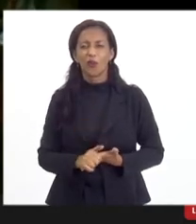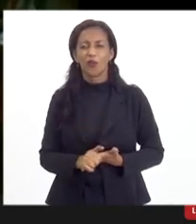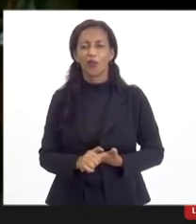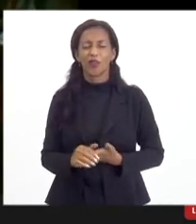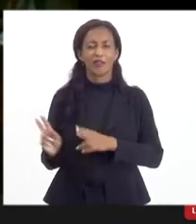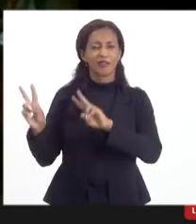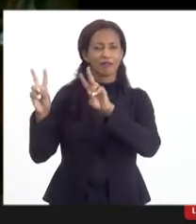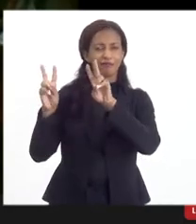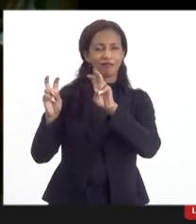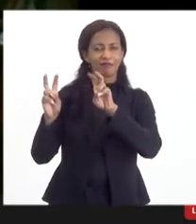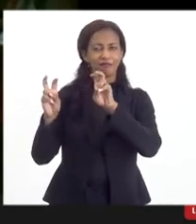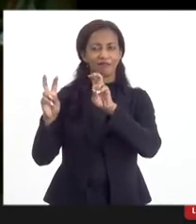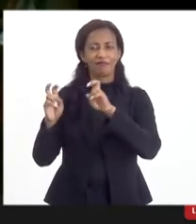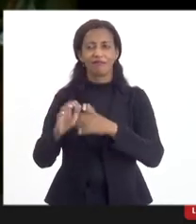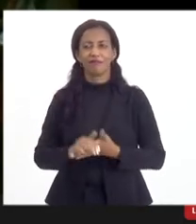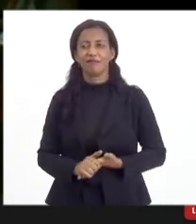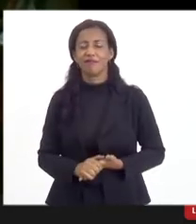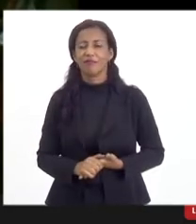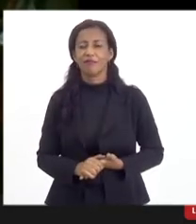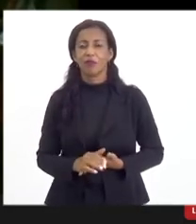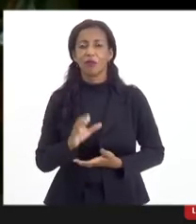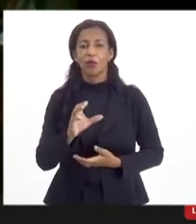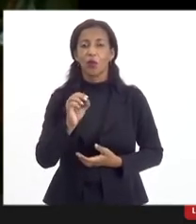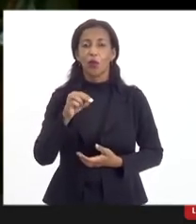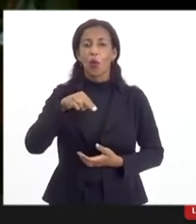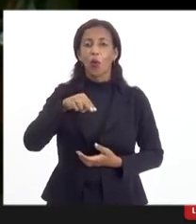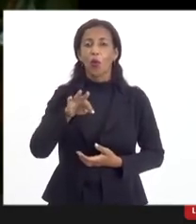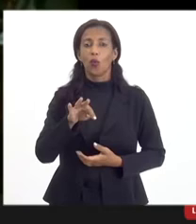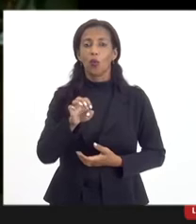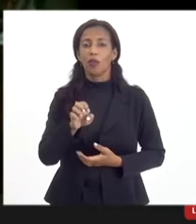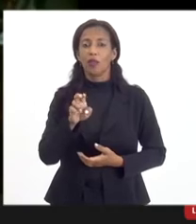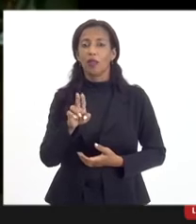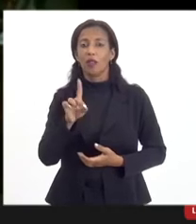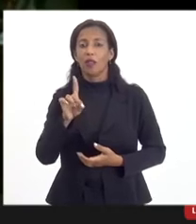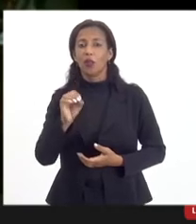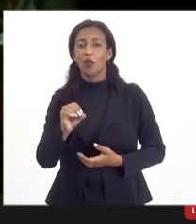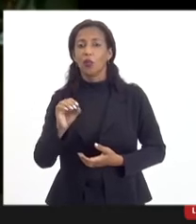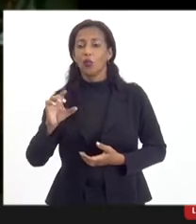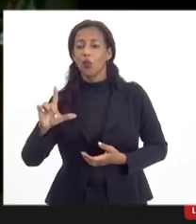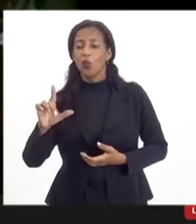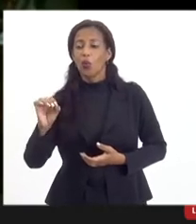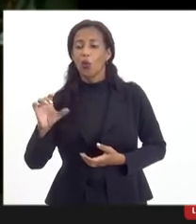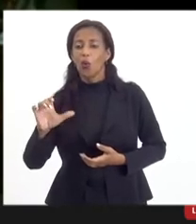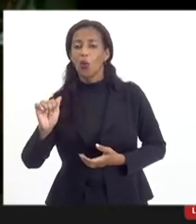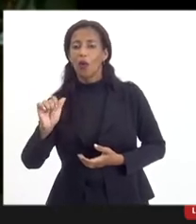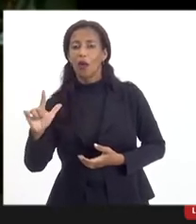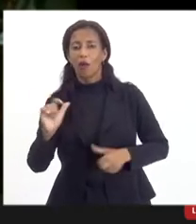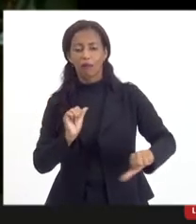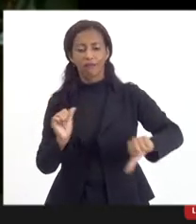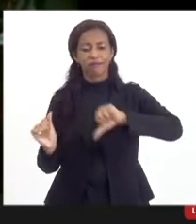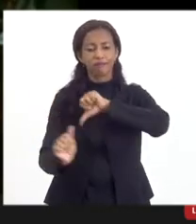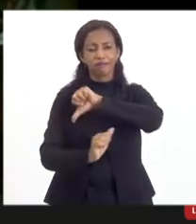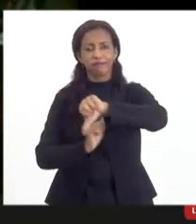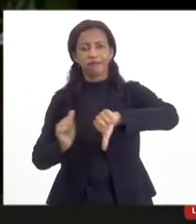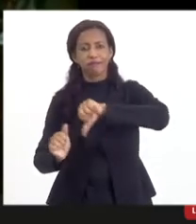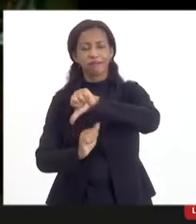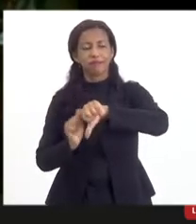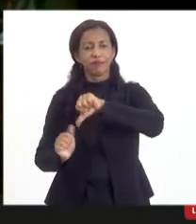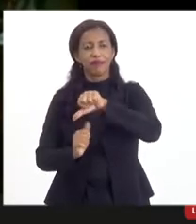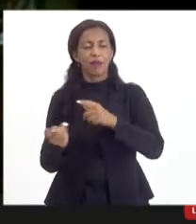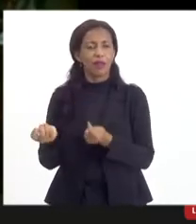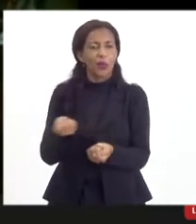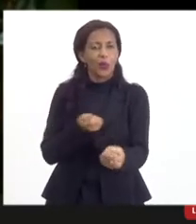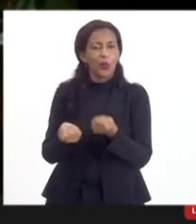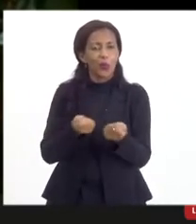Um título meio desgastado, o conteúdo local, mas que, na verdade, é um modo de se tornar a economia a